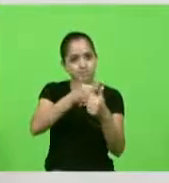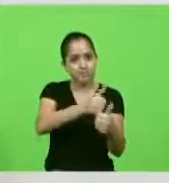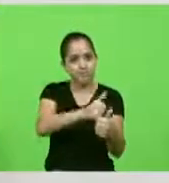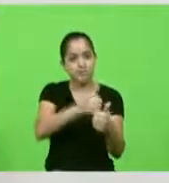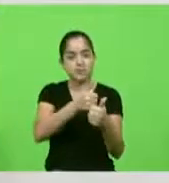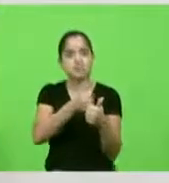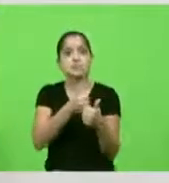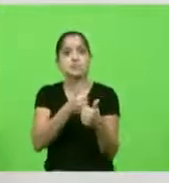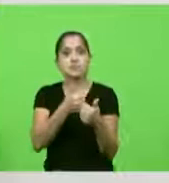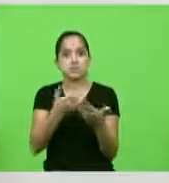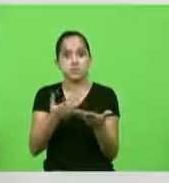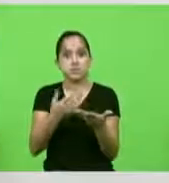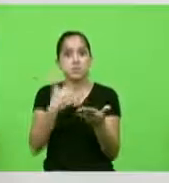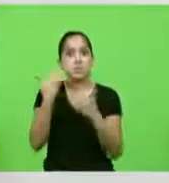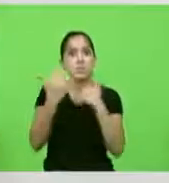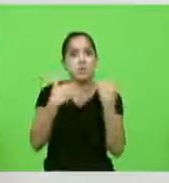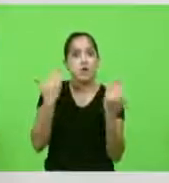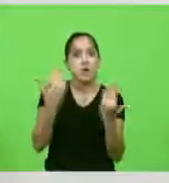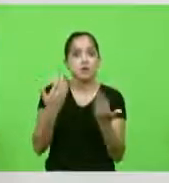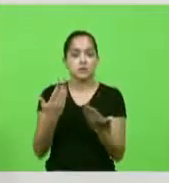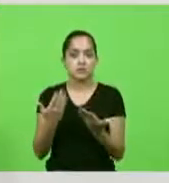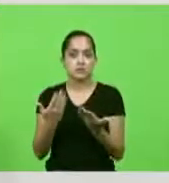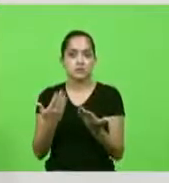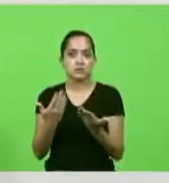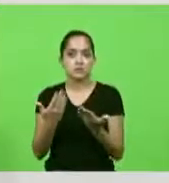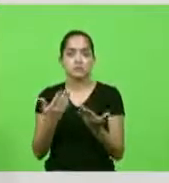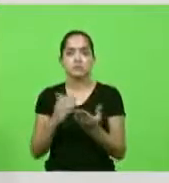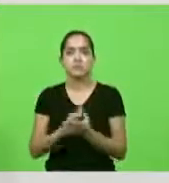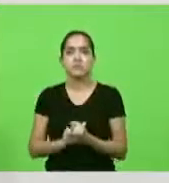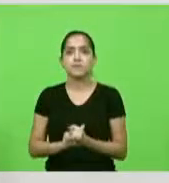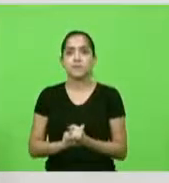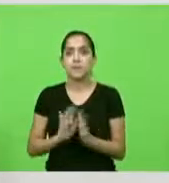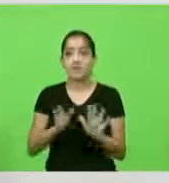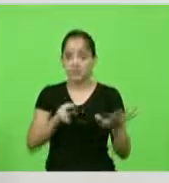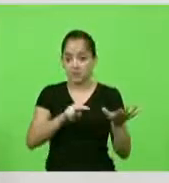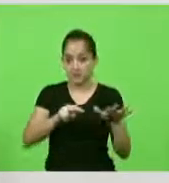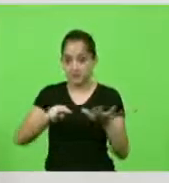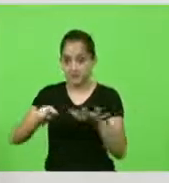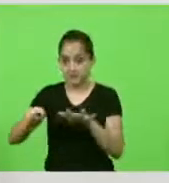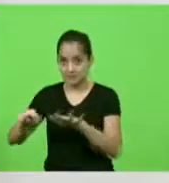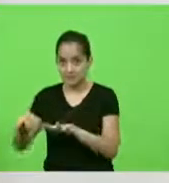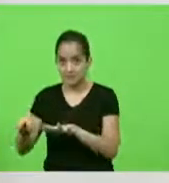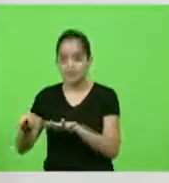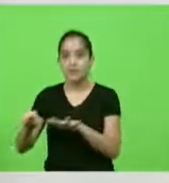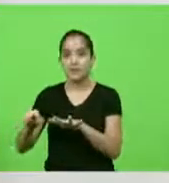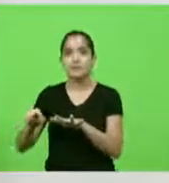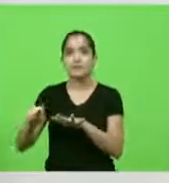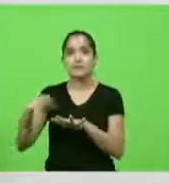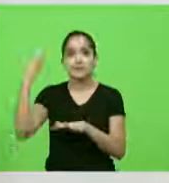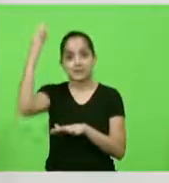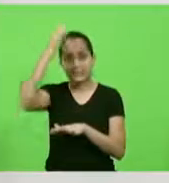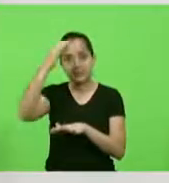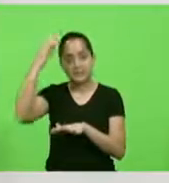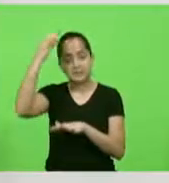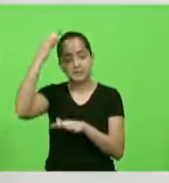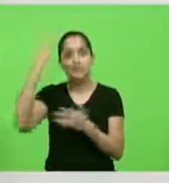e morte já que estamos na Semana Santa do nosso senhor